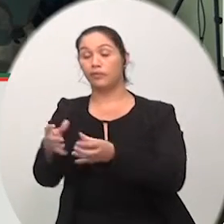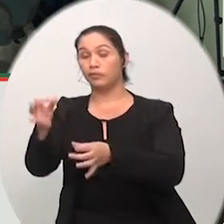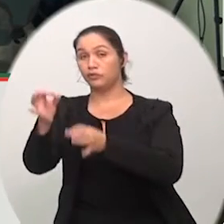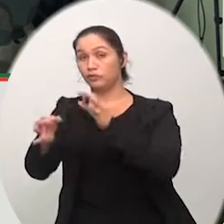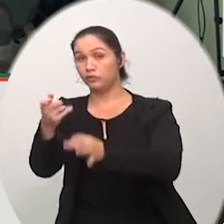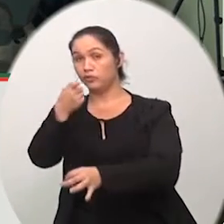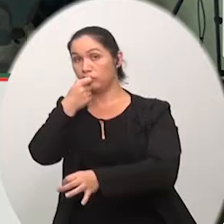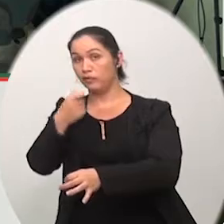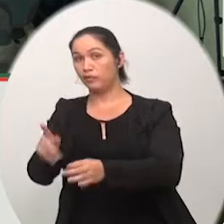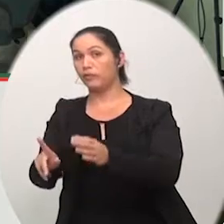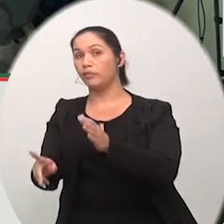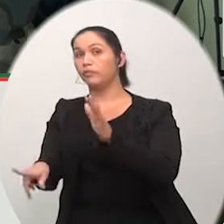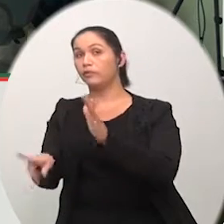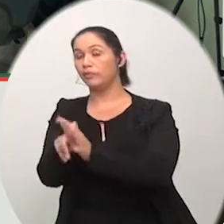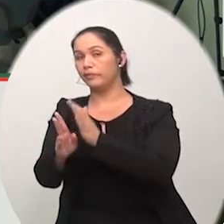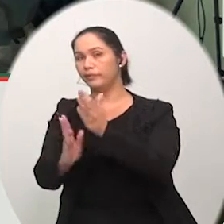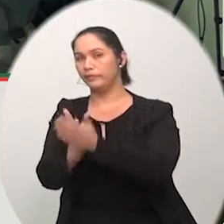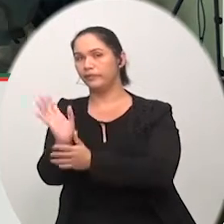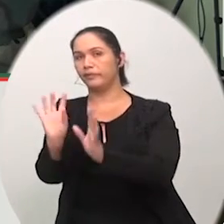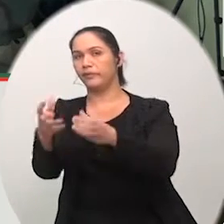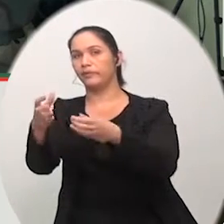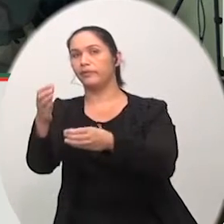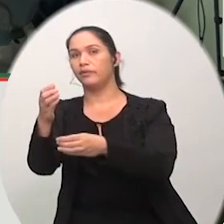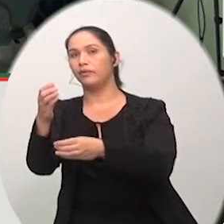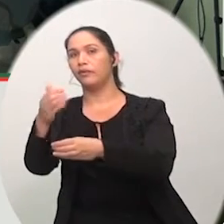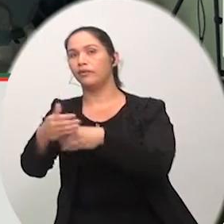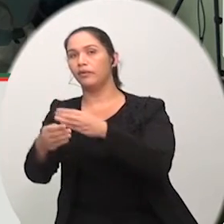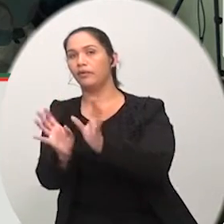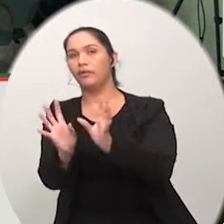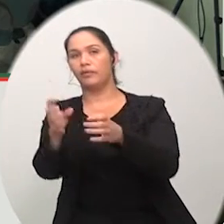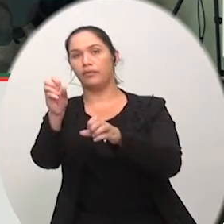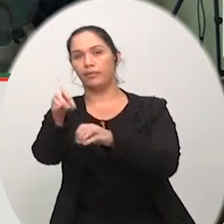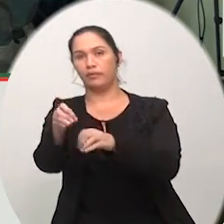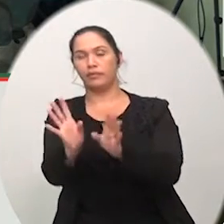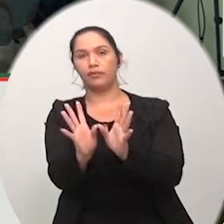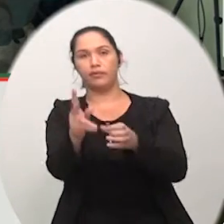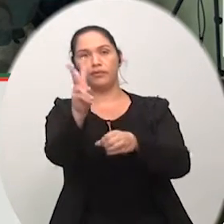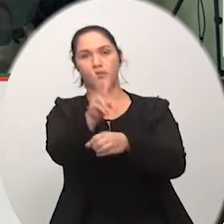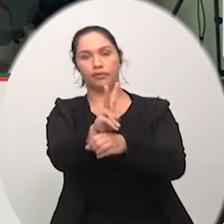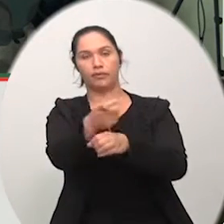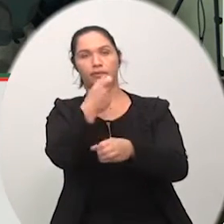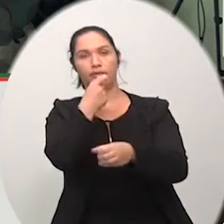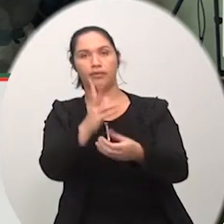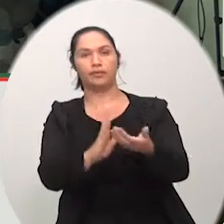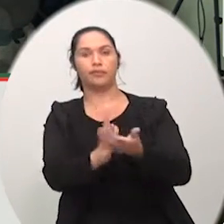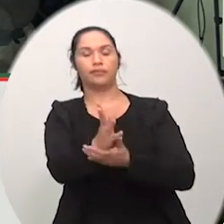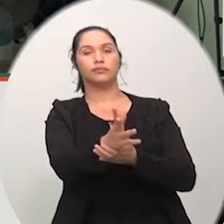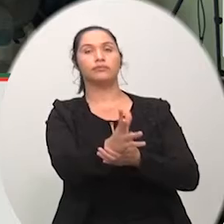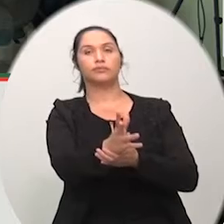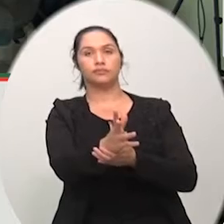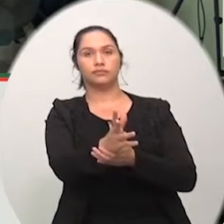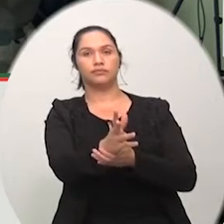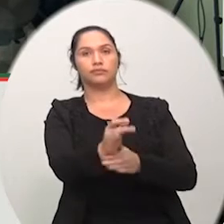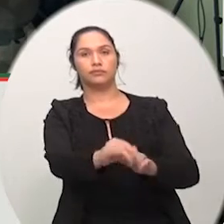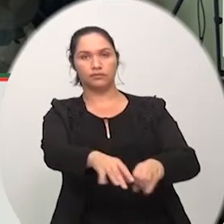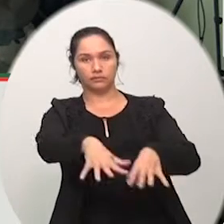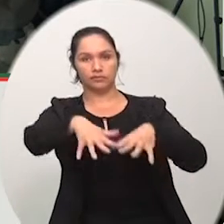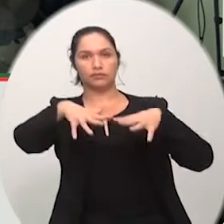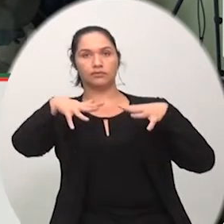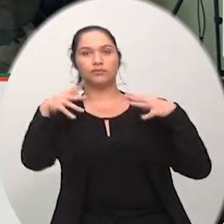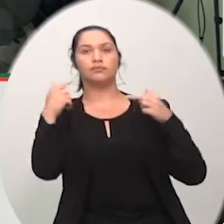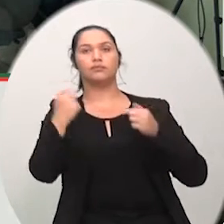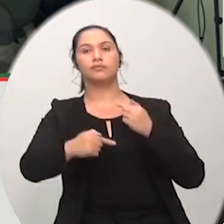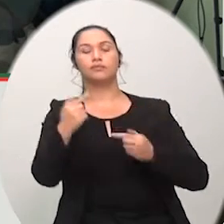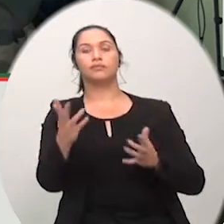legalidade constitucionalidade as comissões de obra de educação e de fiscalização opinaram pela aprovação encaminhando-se a